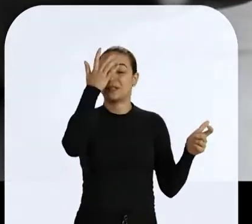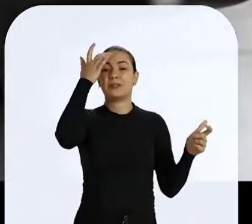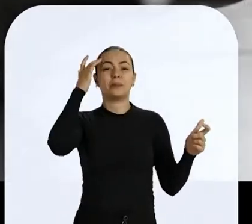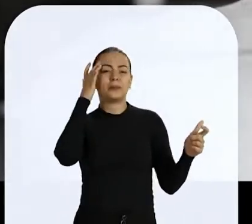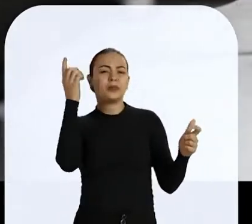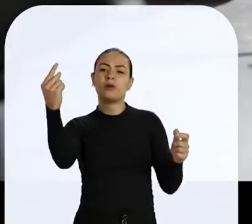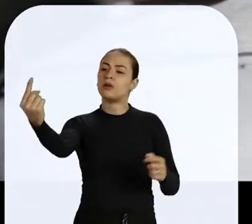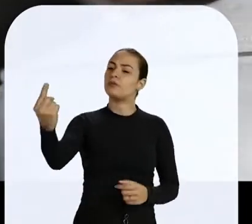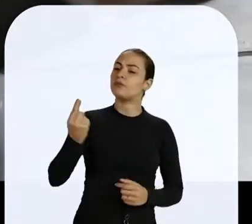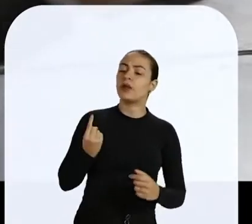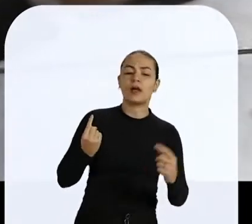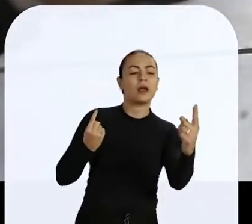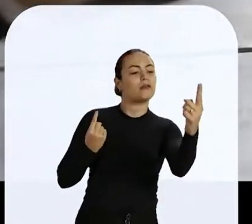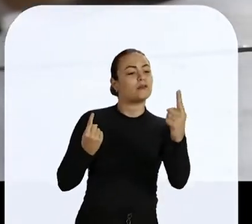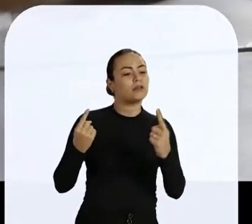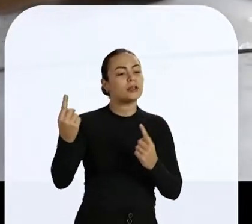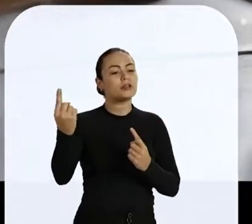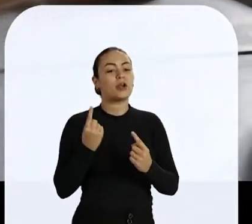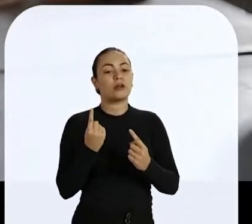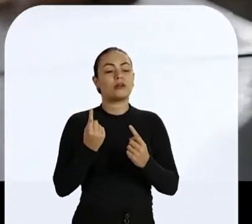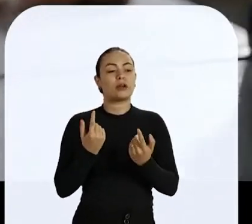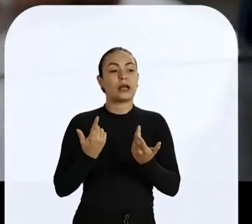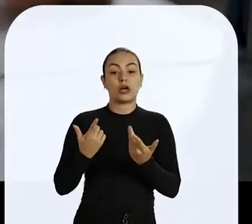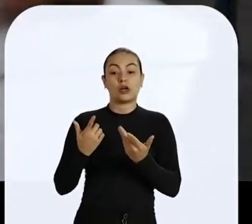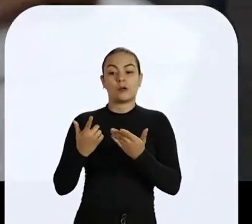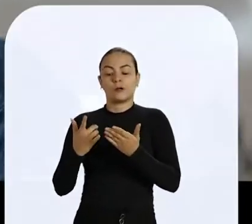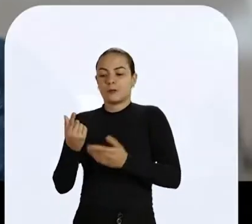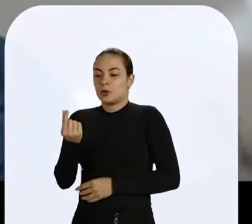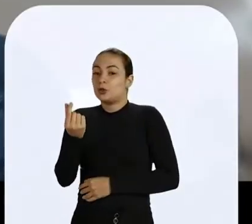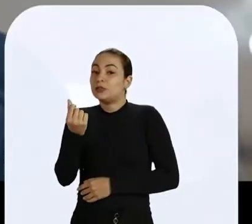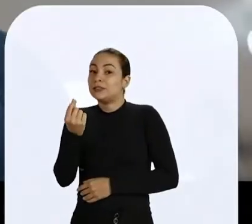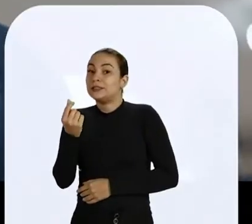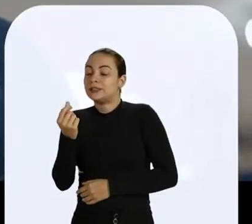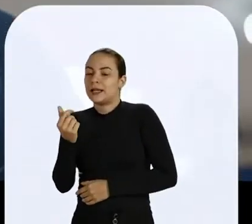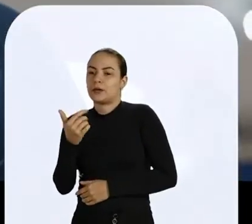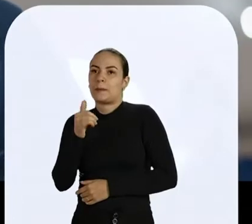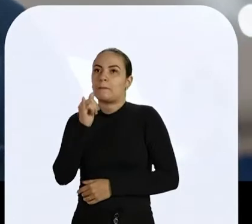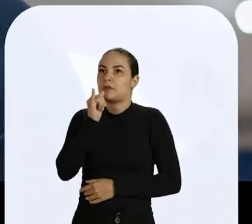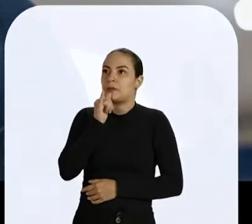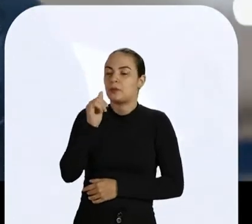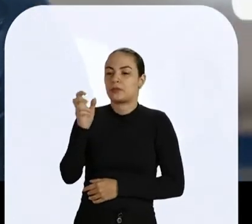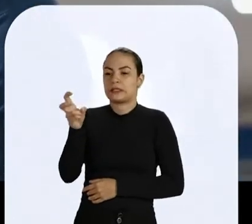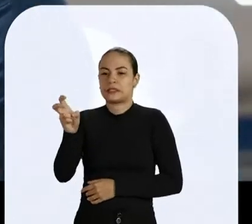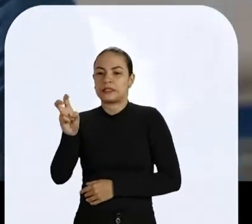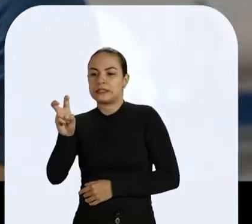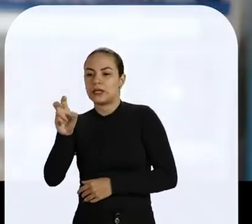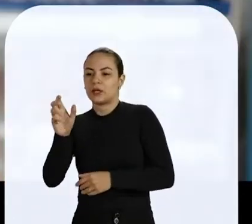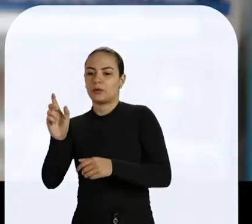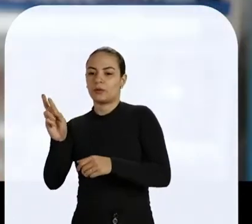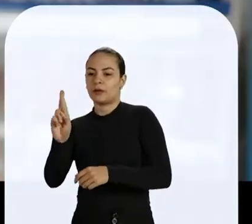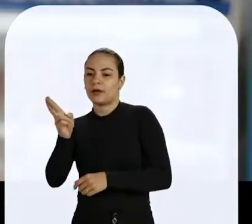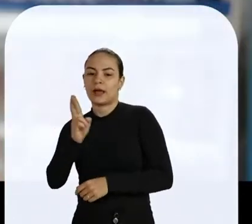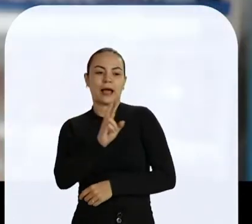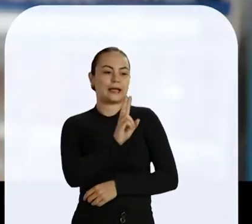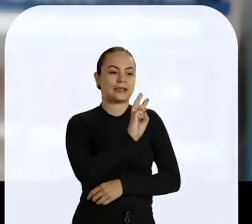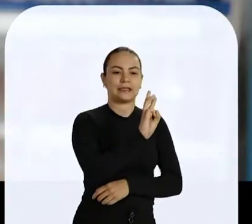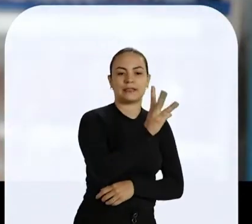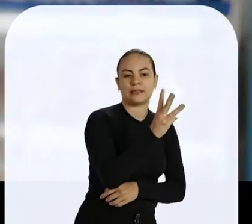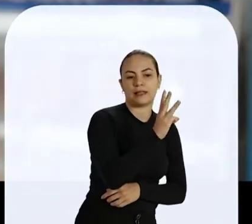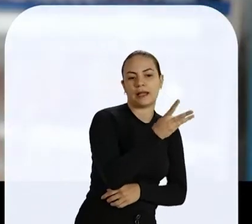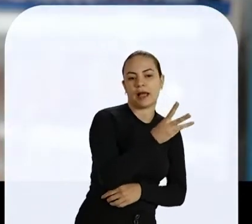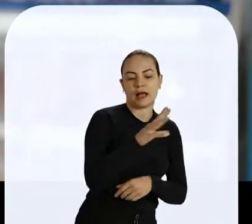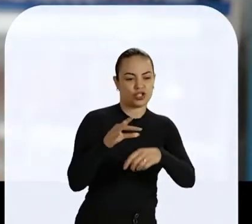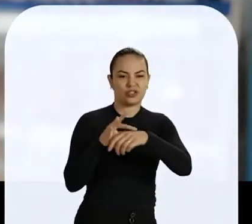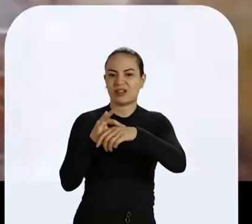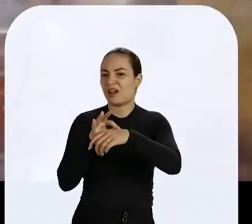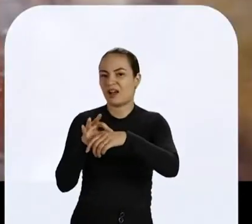Tem muita gente que vem só com aquela cédula específica. É uma atitude comum. Tem gente que só vem com 5 reais. Tem muita gente que vem comprar